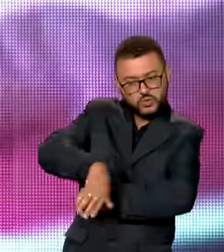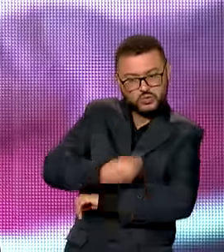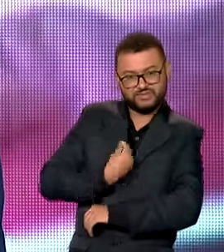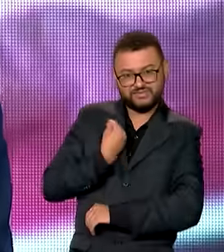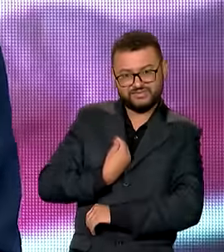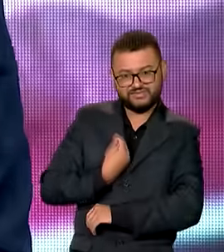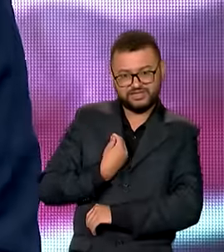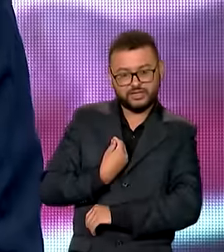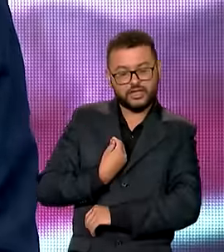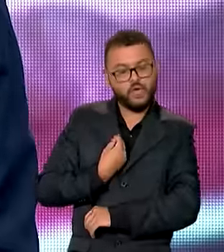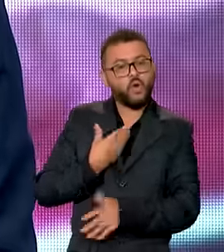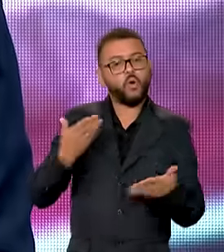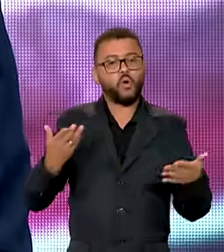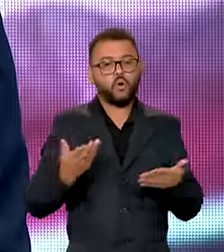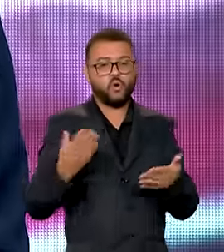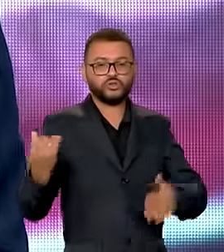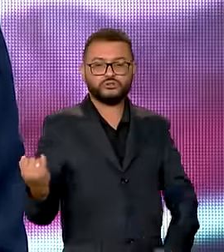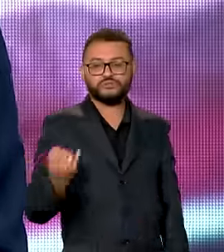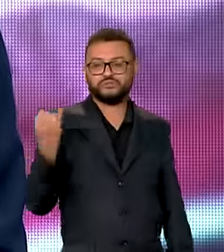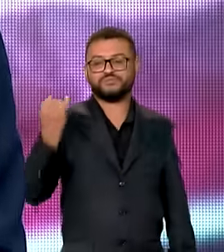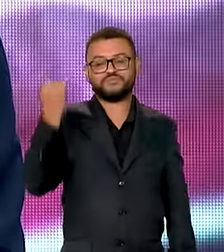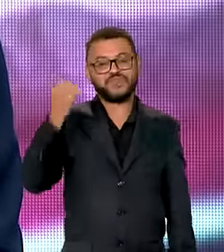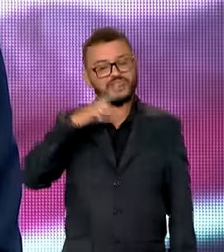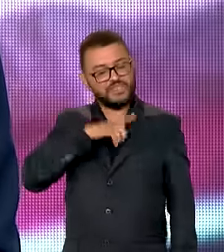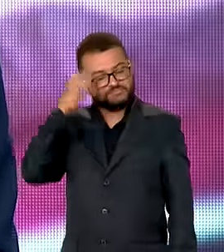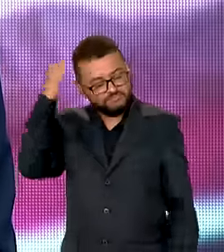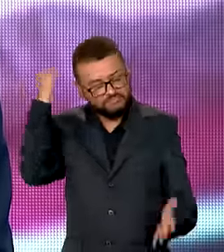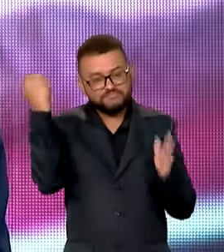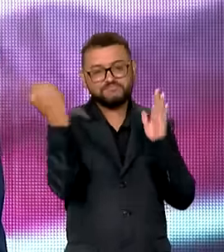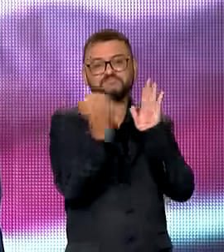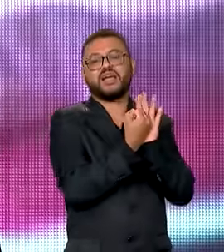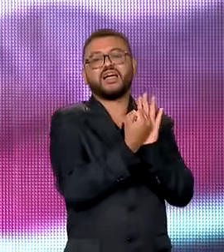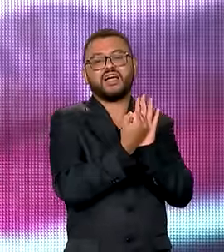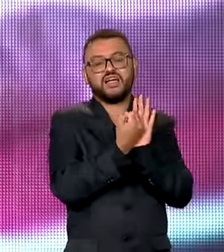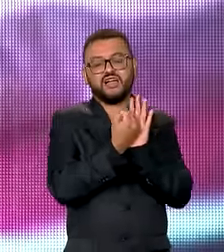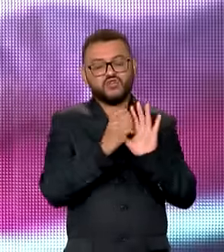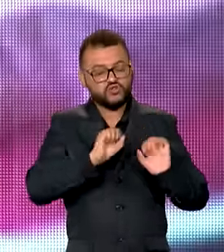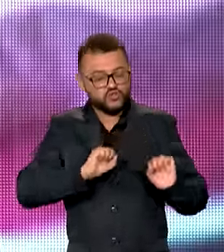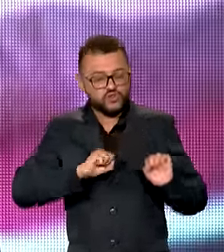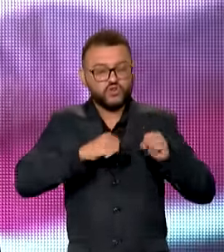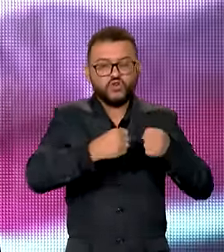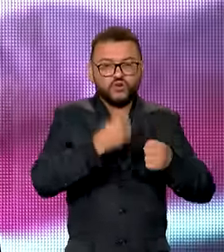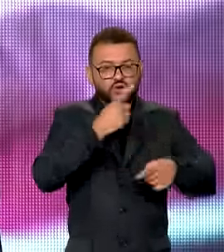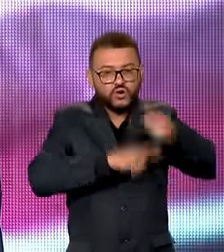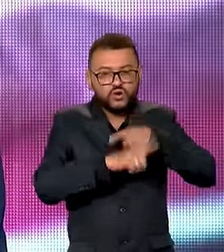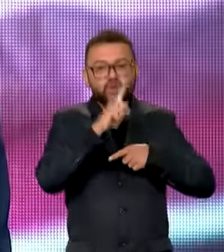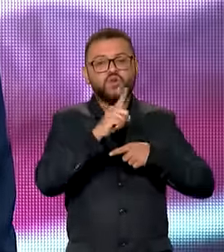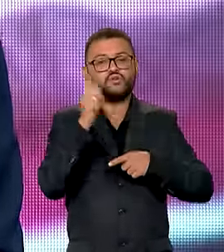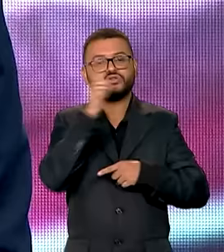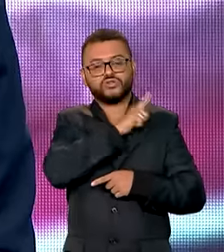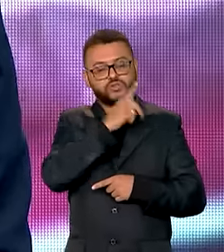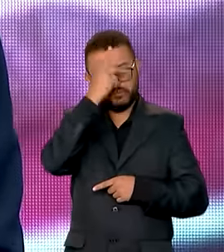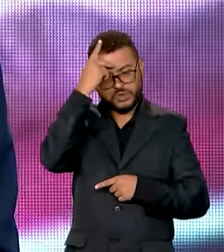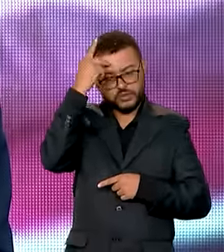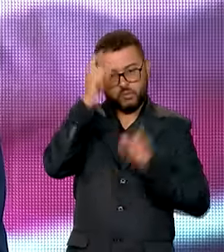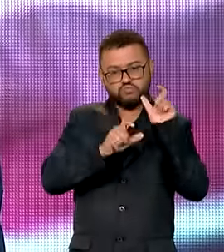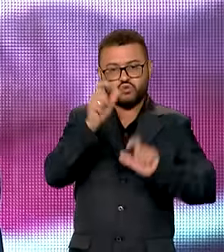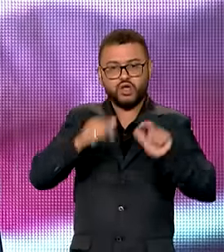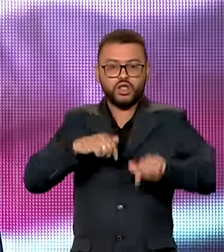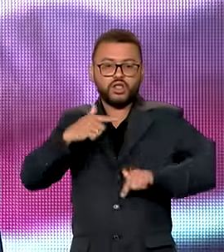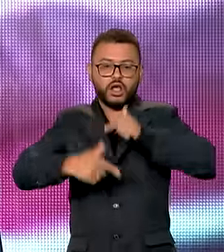Neste encontro significativo, celebramos não apenas a resiliência e a determinação desses trabalhadores